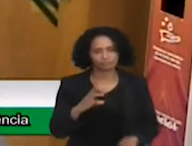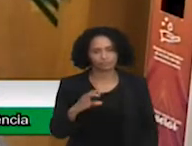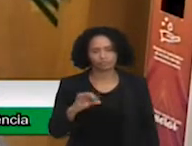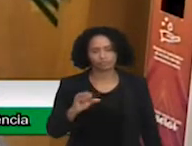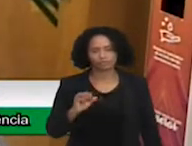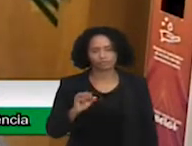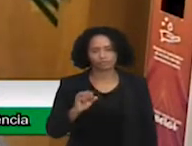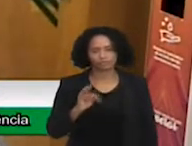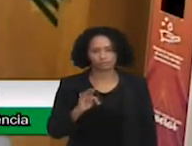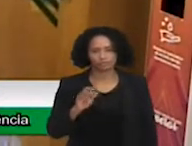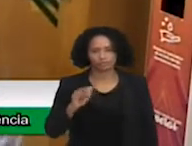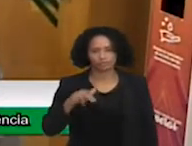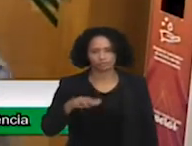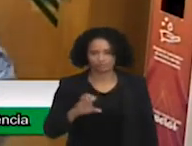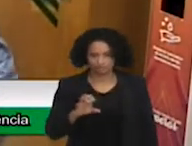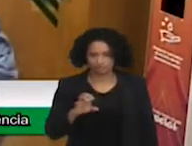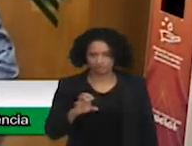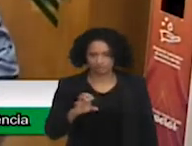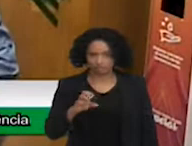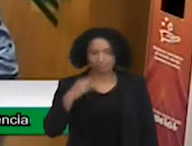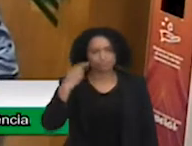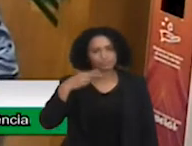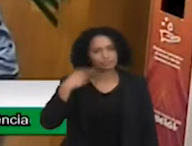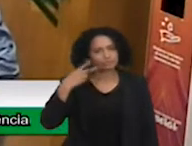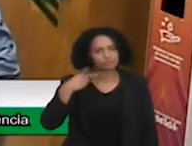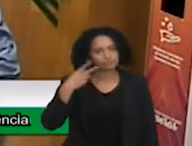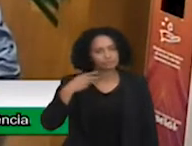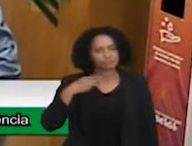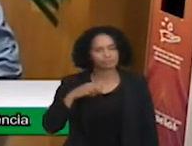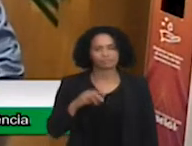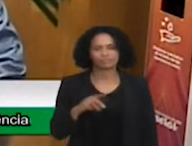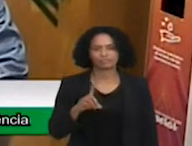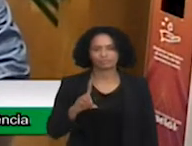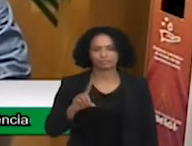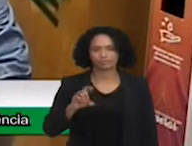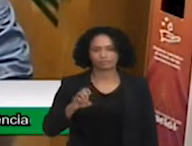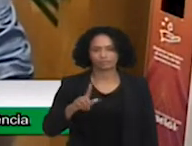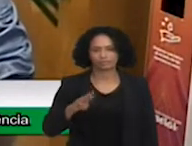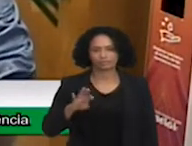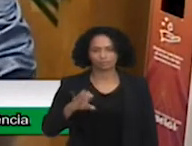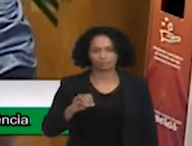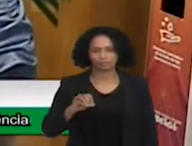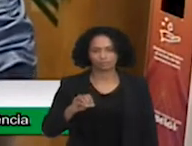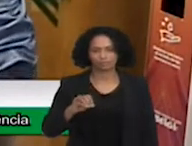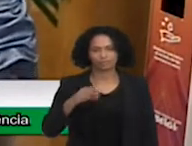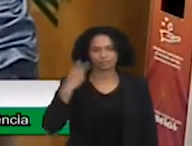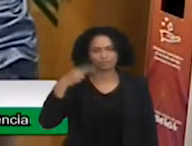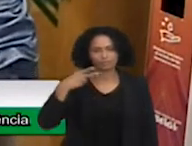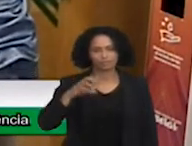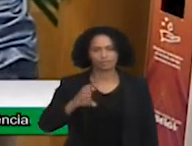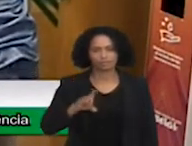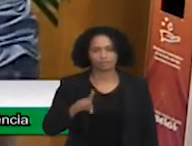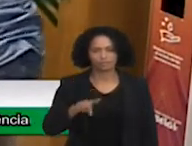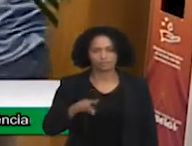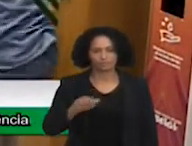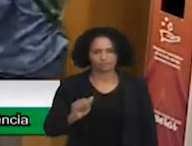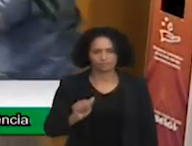Teruel, vereadora Elza Oliveira, vereador Emerson Osasco,